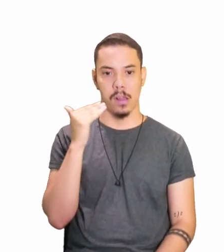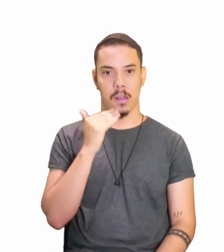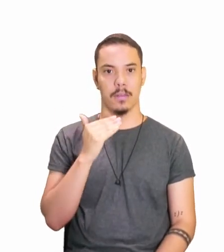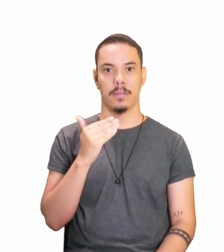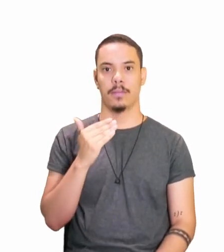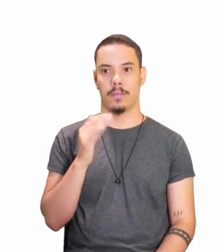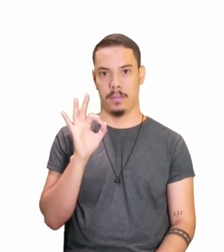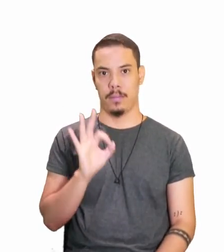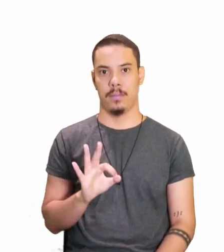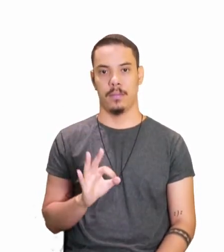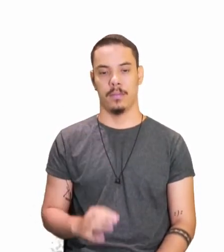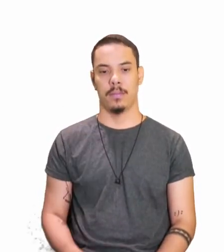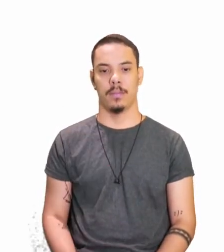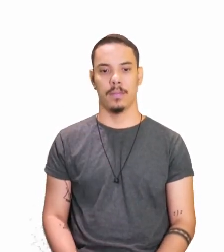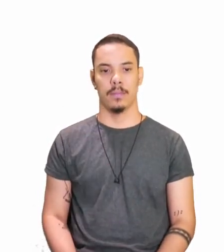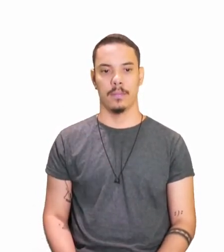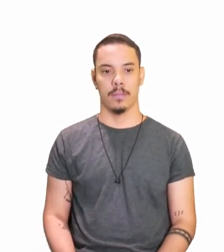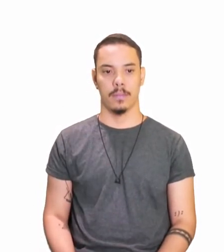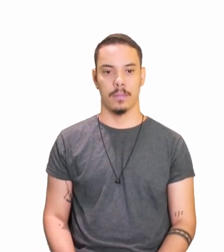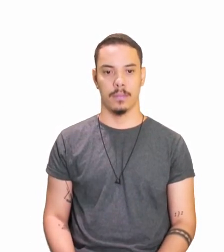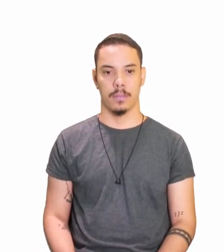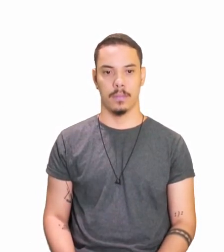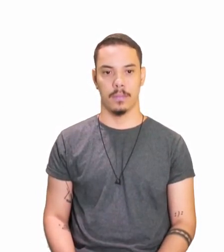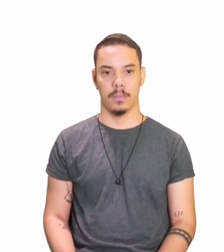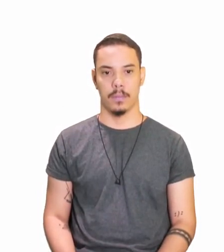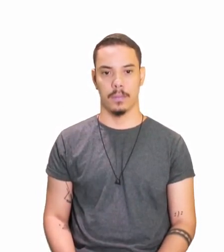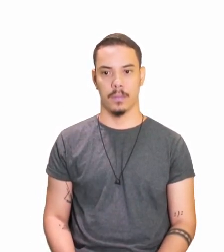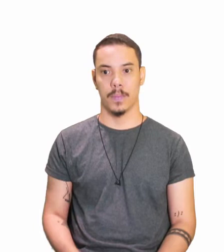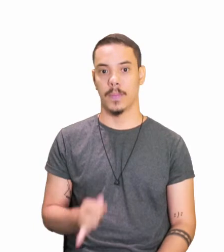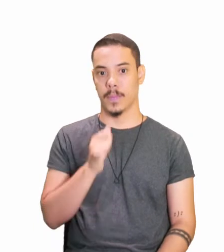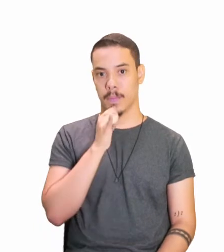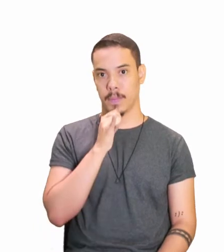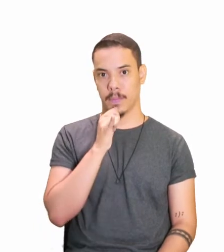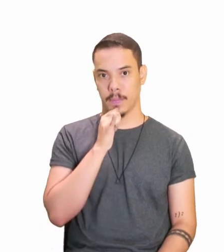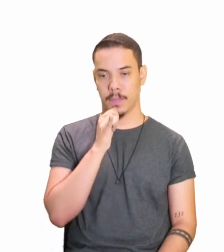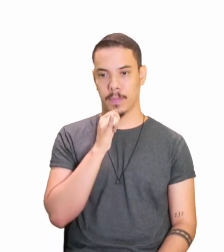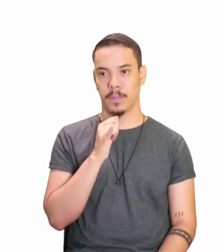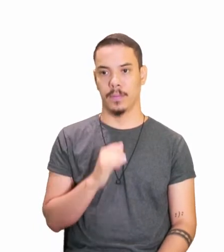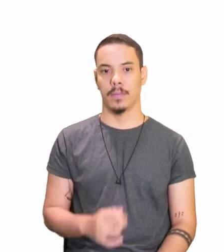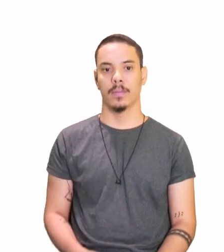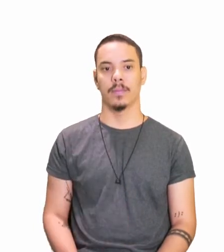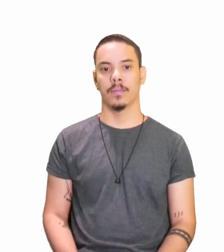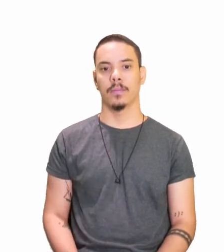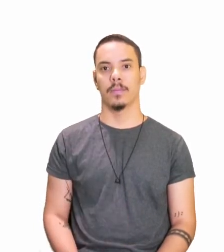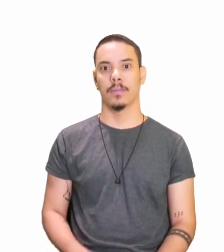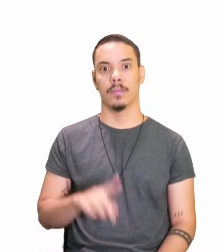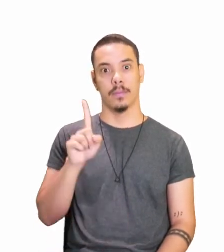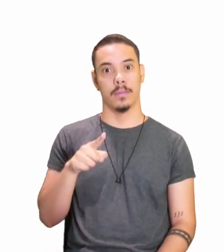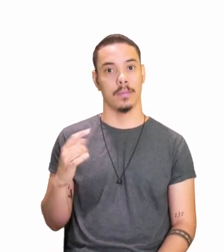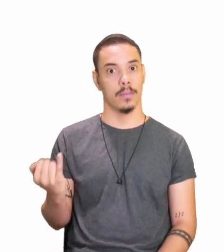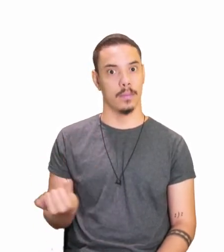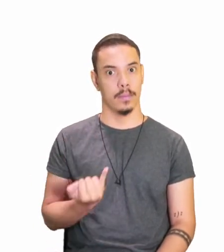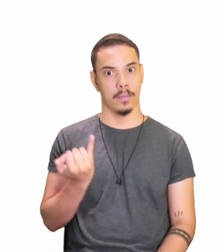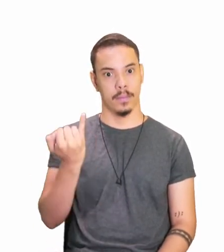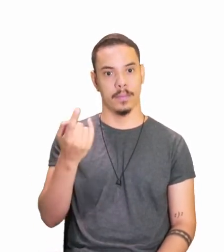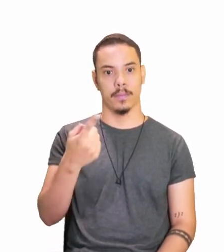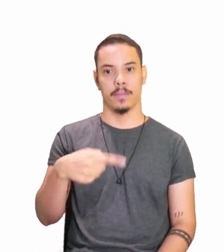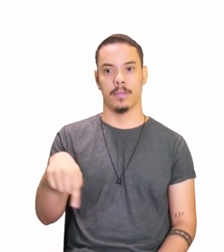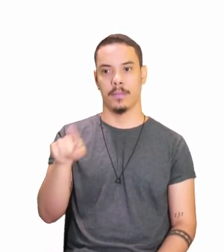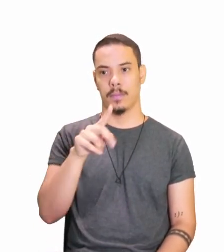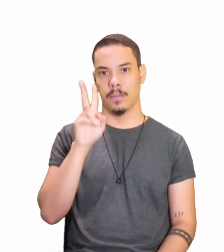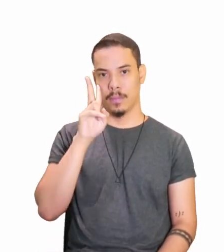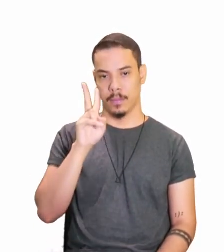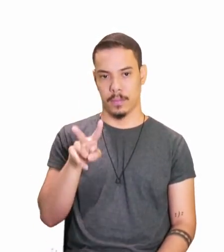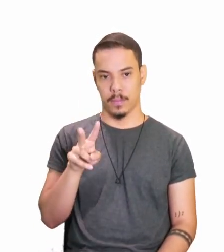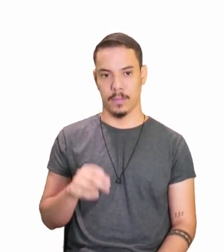defectivos, tá certo? Então, vamos lá aqui pelo exemplo, muito importante aqui, eu tenho